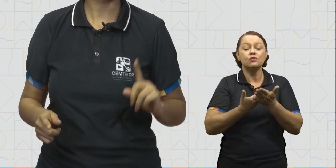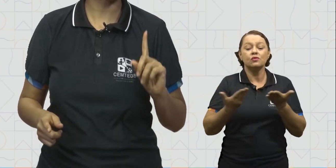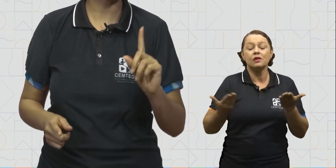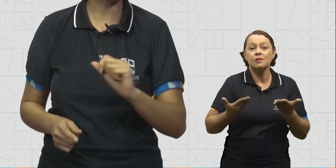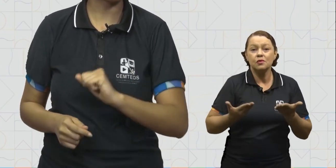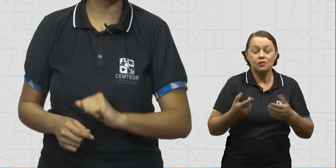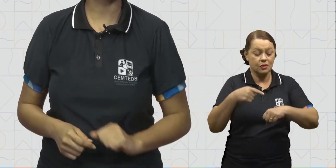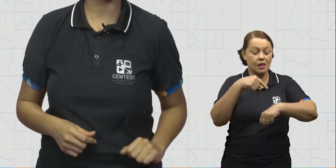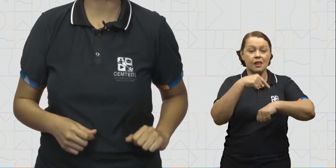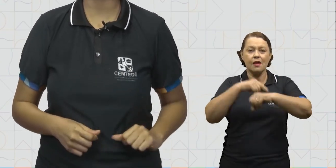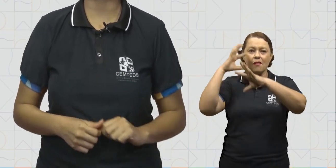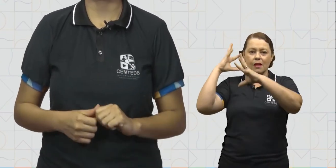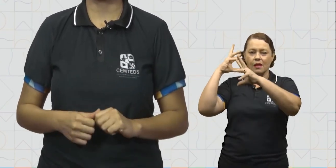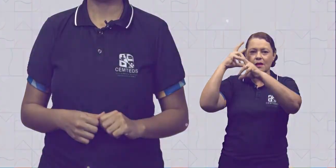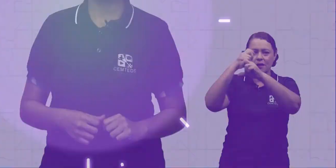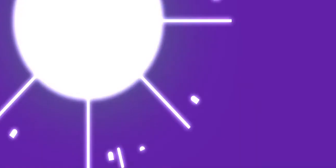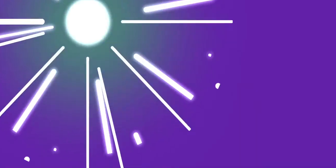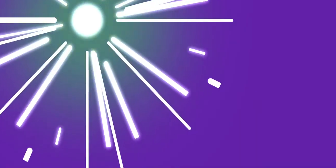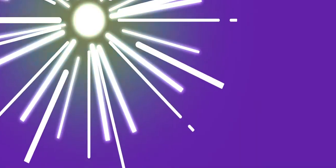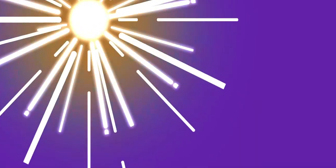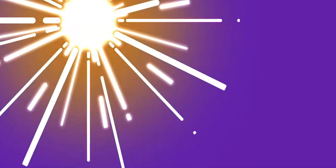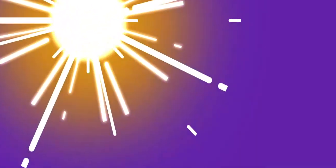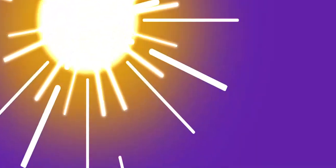hoje. Chegou a hora da revisão.